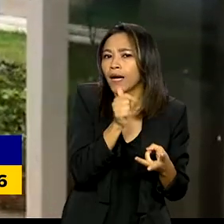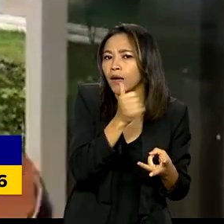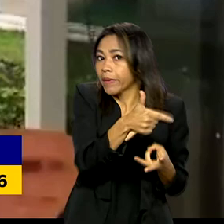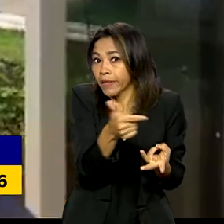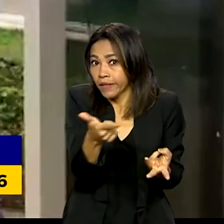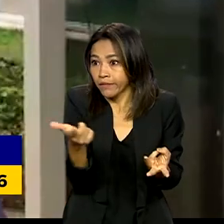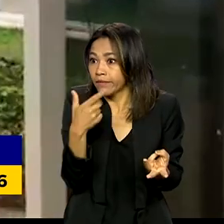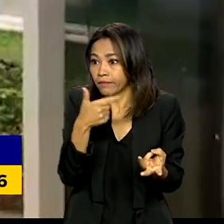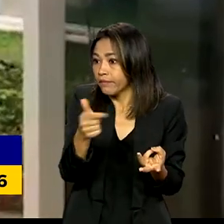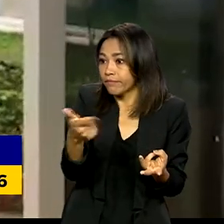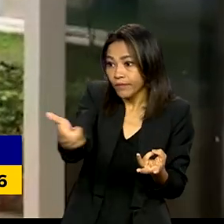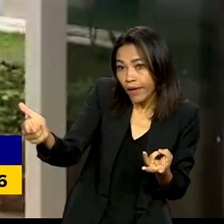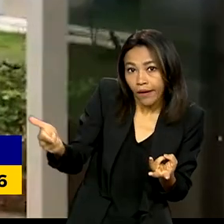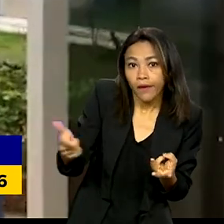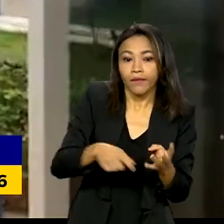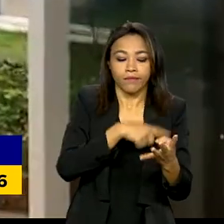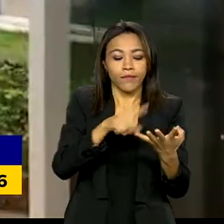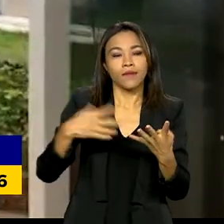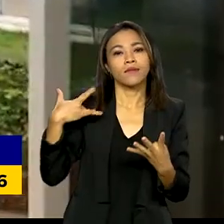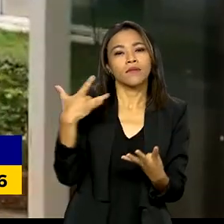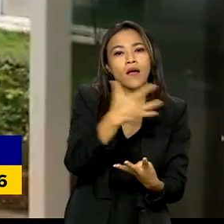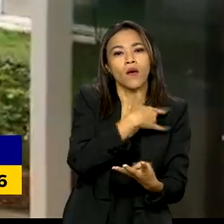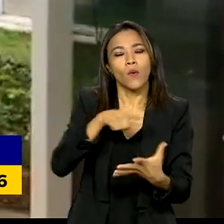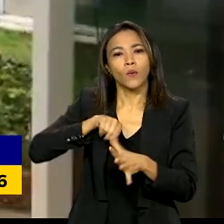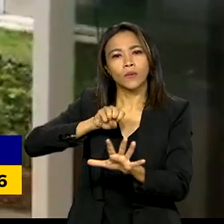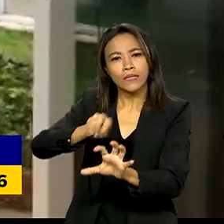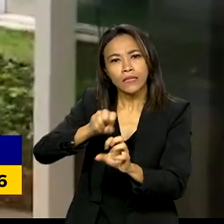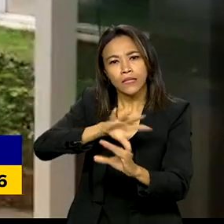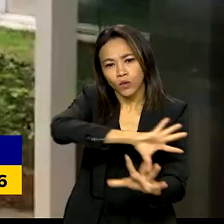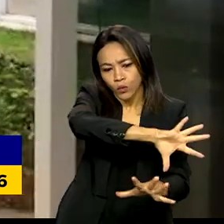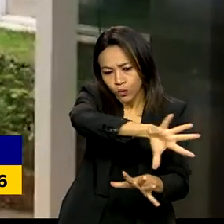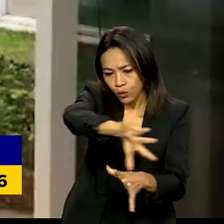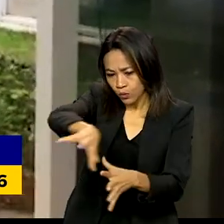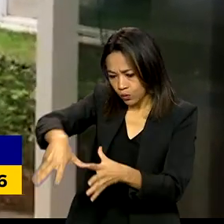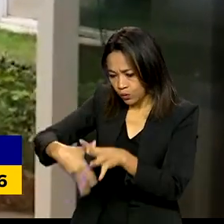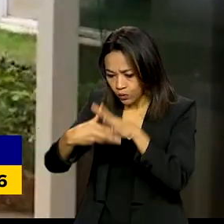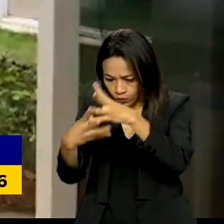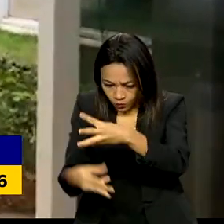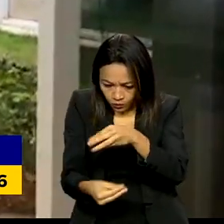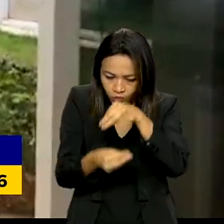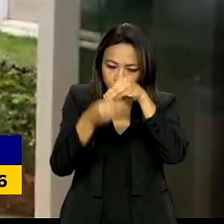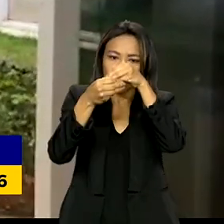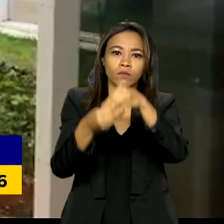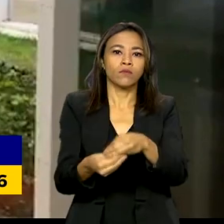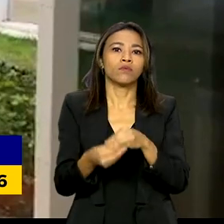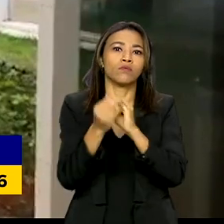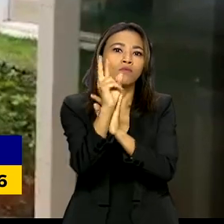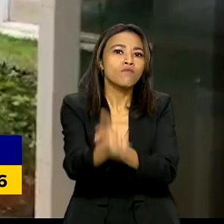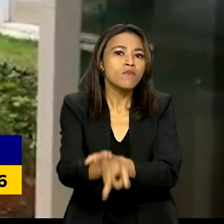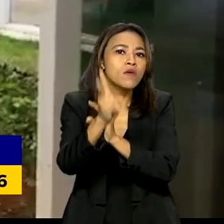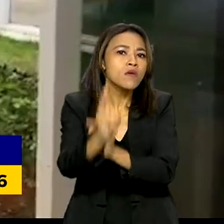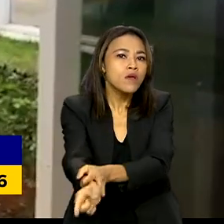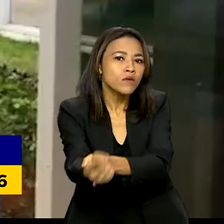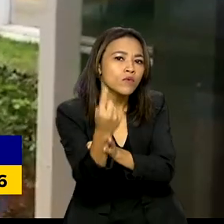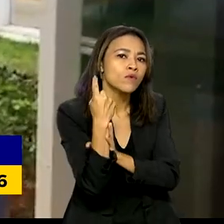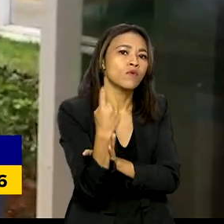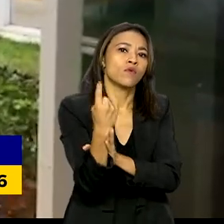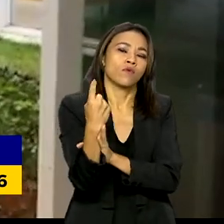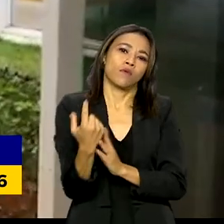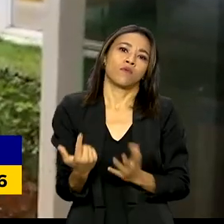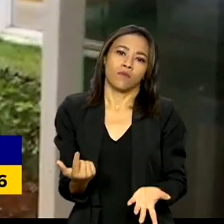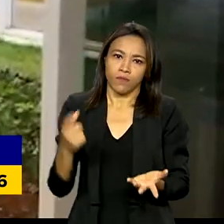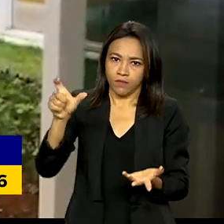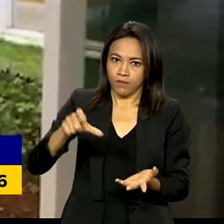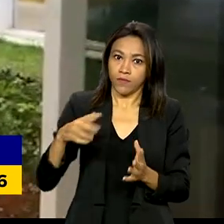tem, ali a saúde, a educação, esse olhar especial para quem mais precisa e ainda o